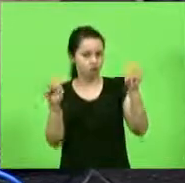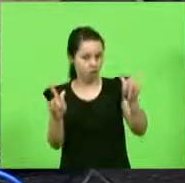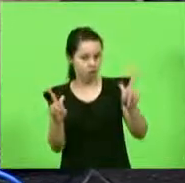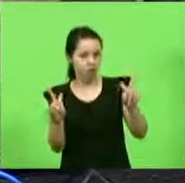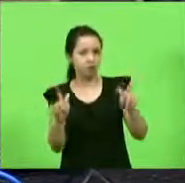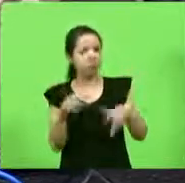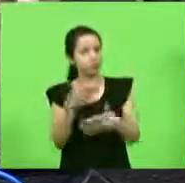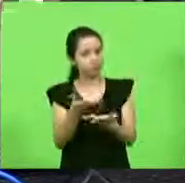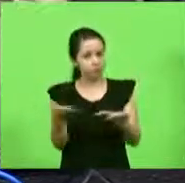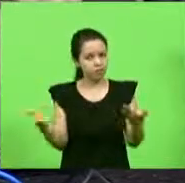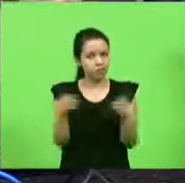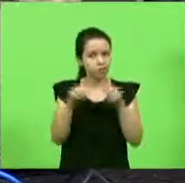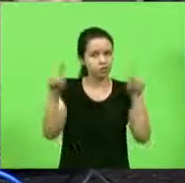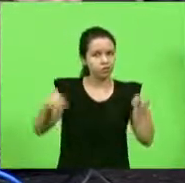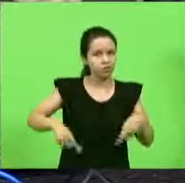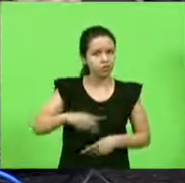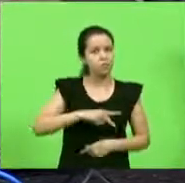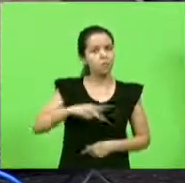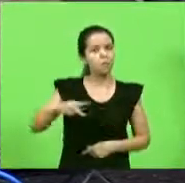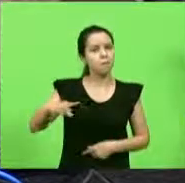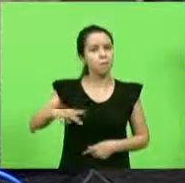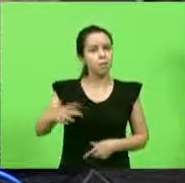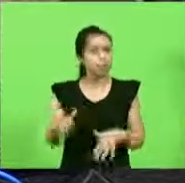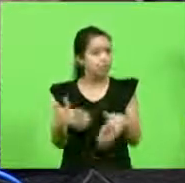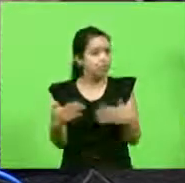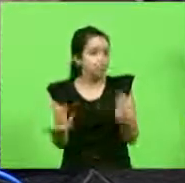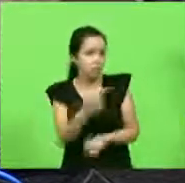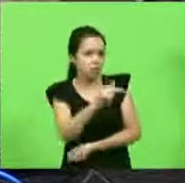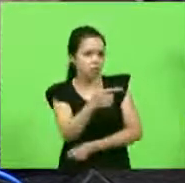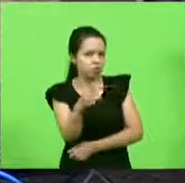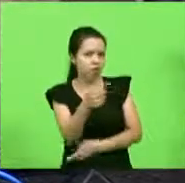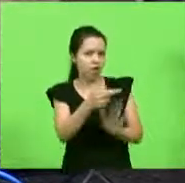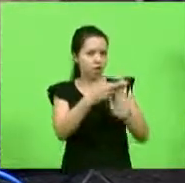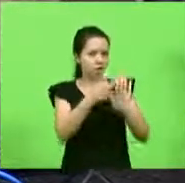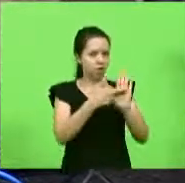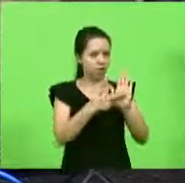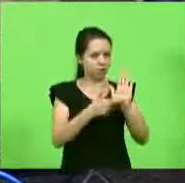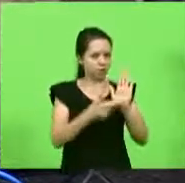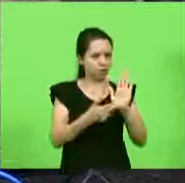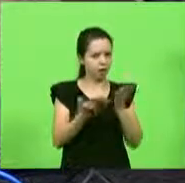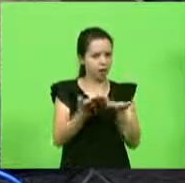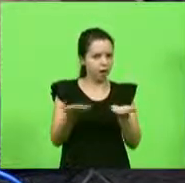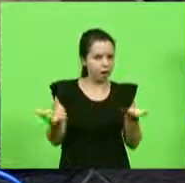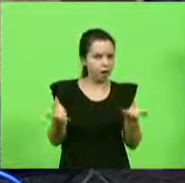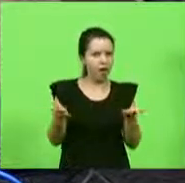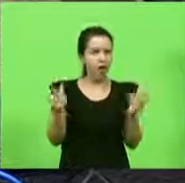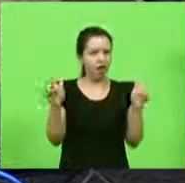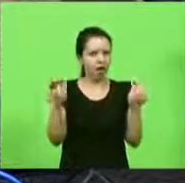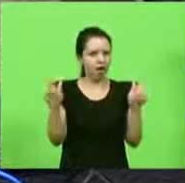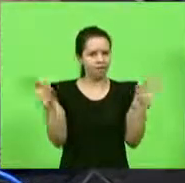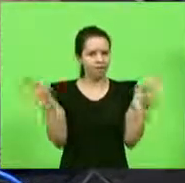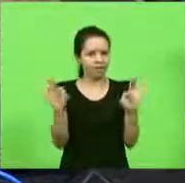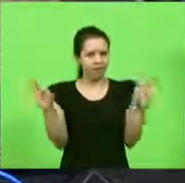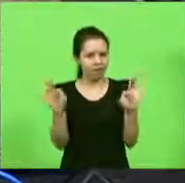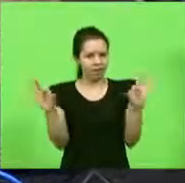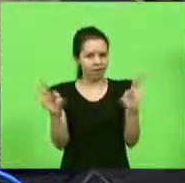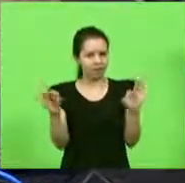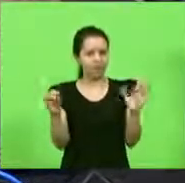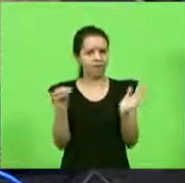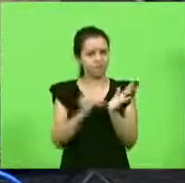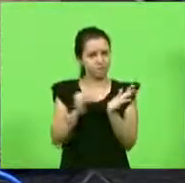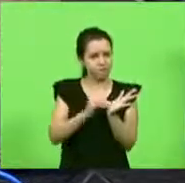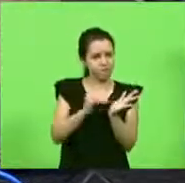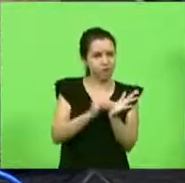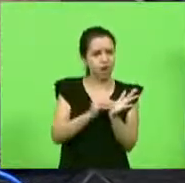dos servidores públicos. então não existe uma regulamentação para esse tipo de greve. Na falta, na omissão